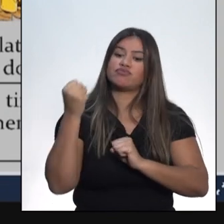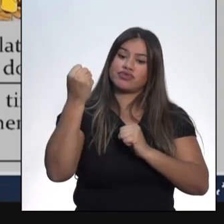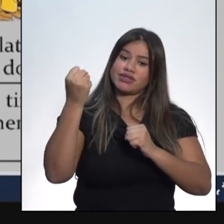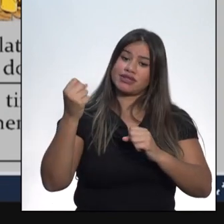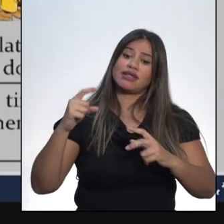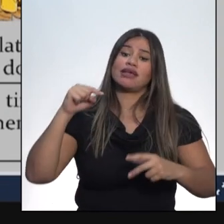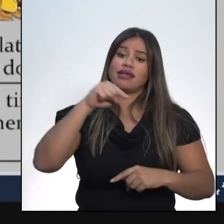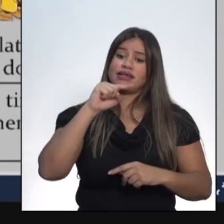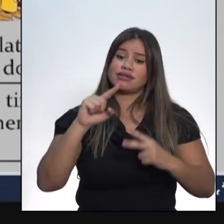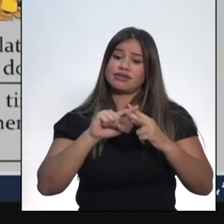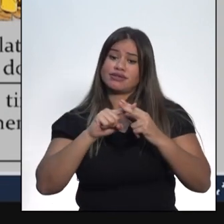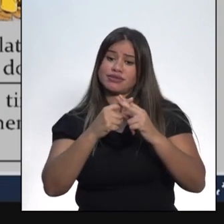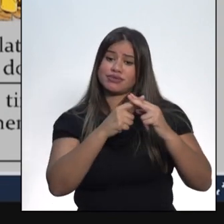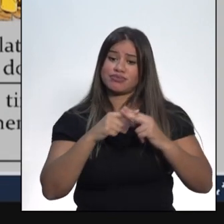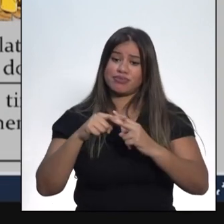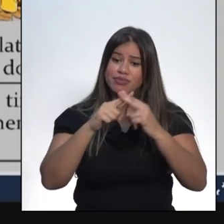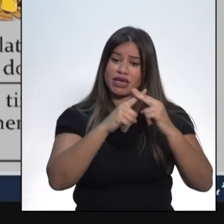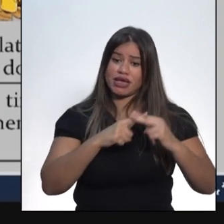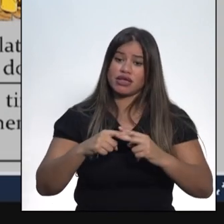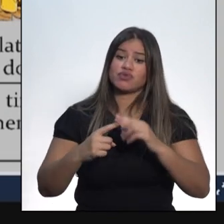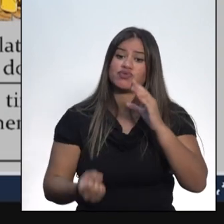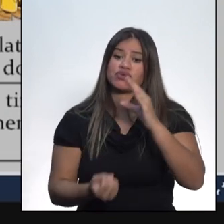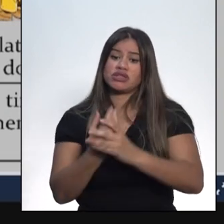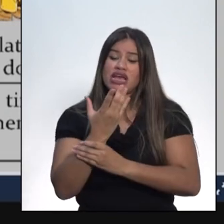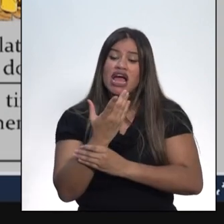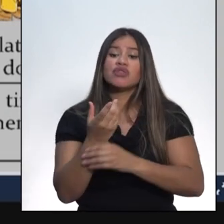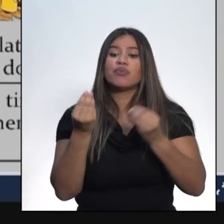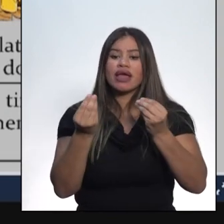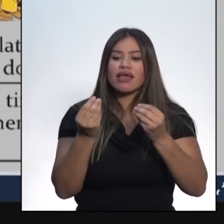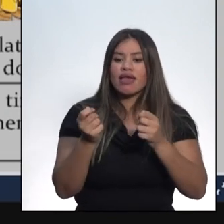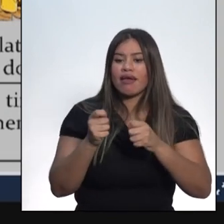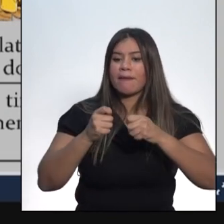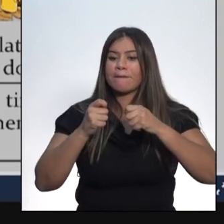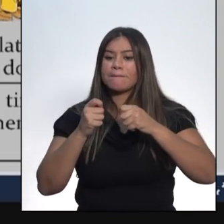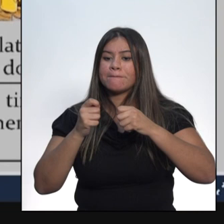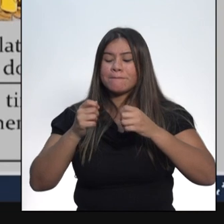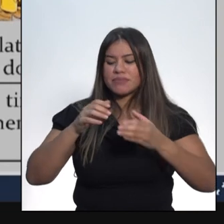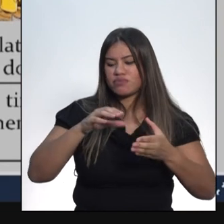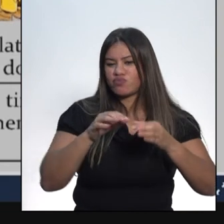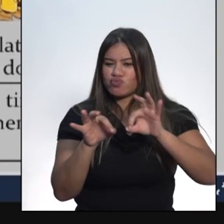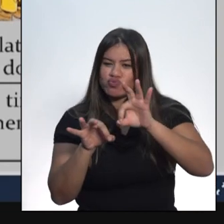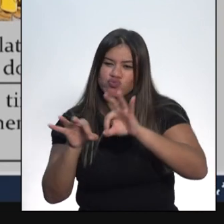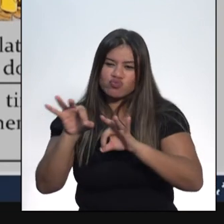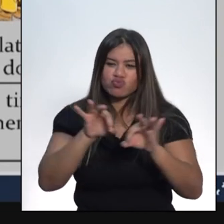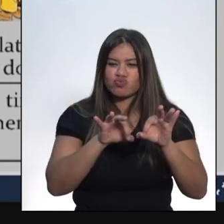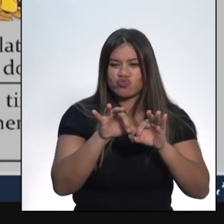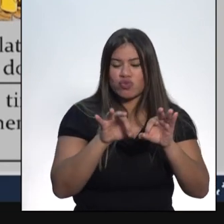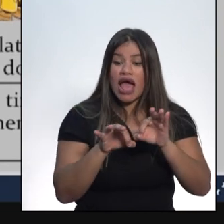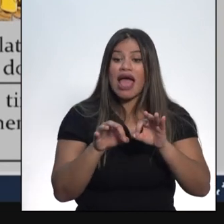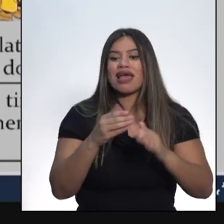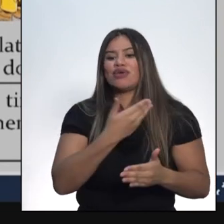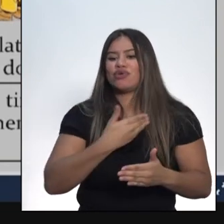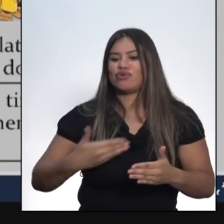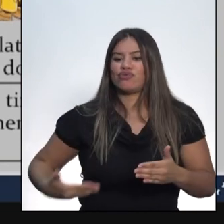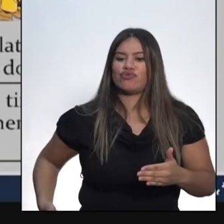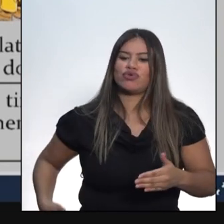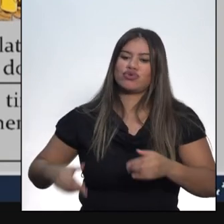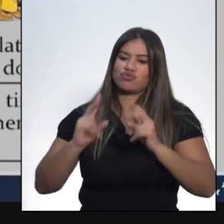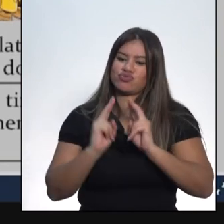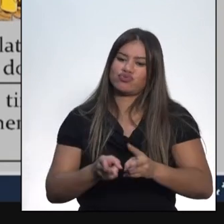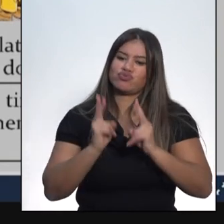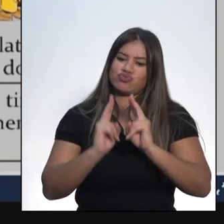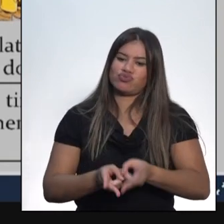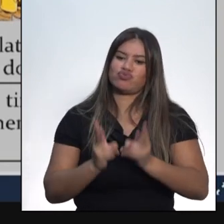criado durante a República Velha para manipular os resultados das eleições e manter os mesmos grupos estaduais por